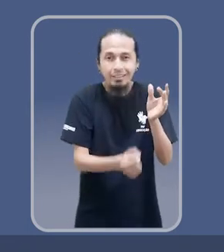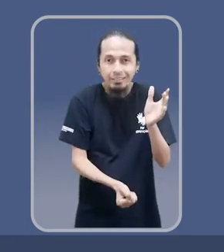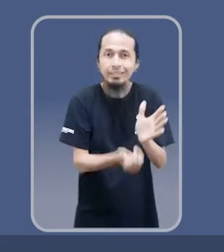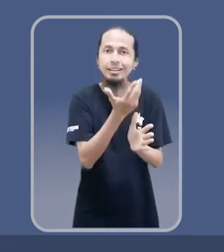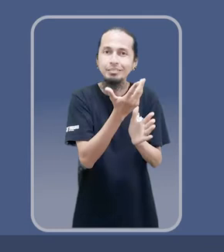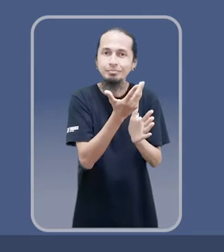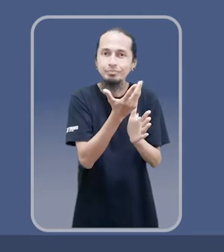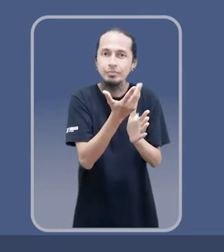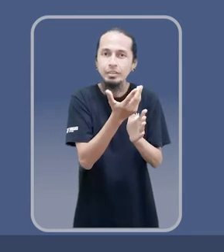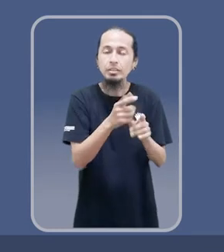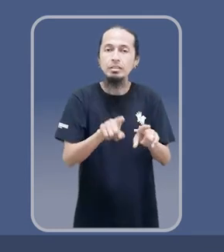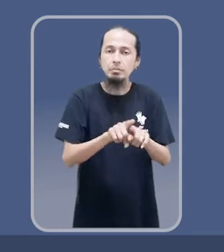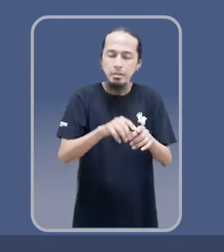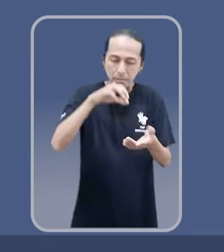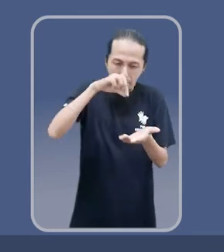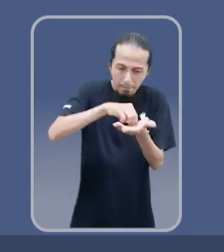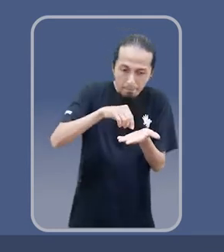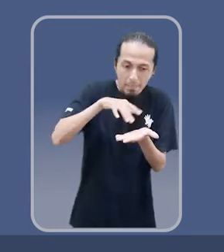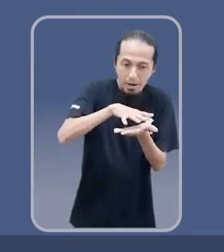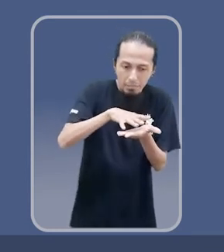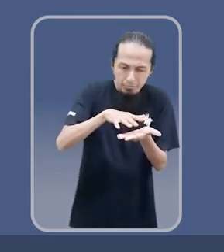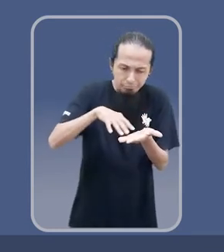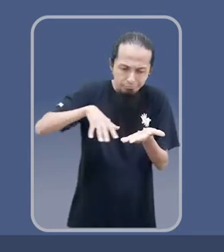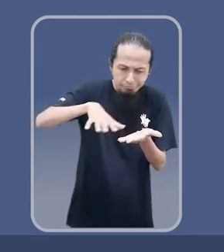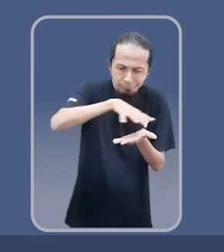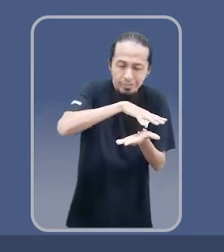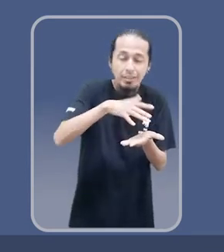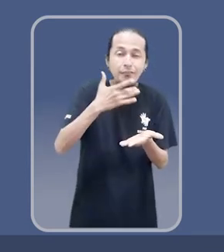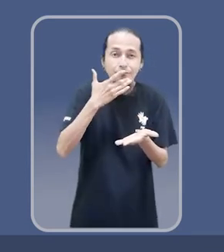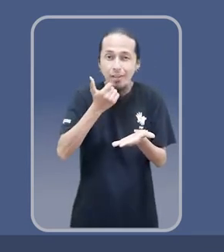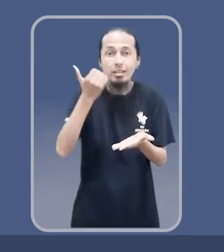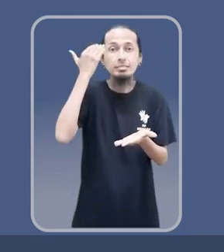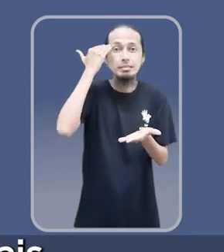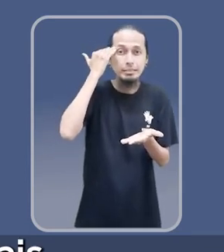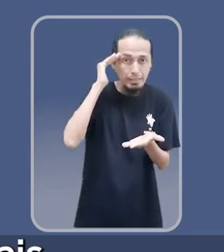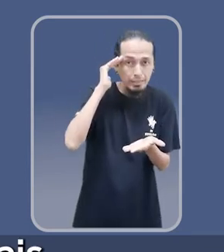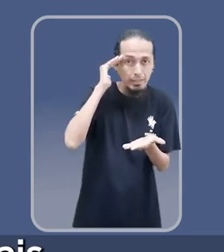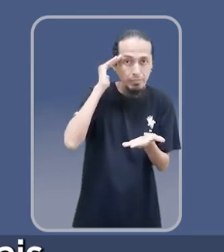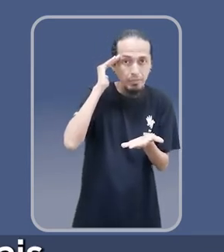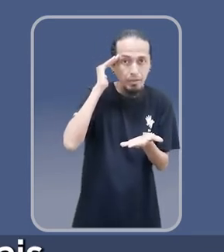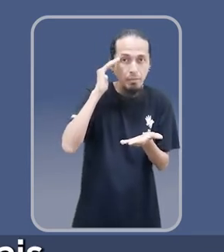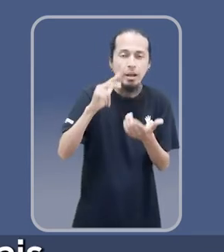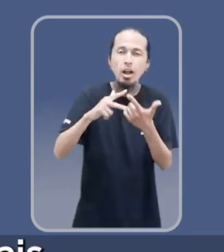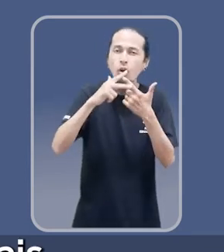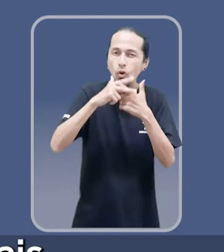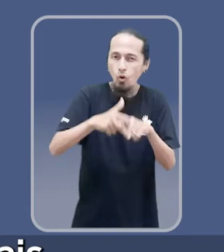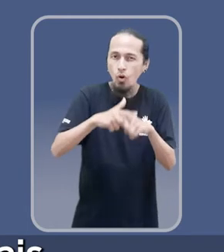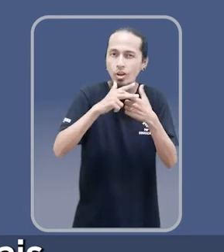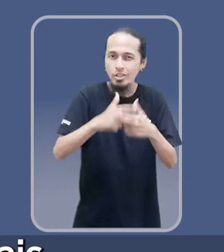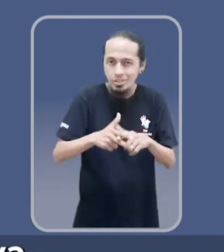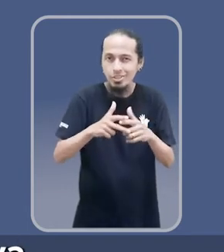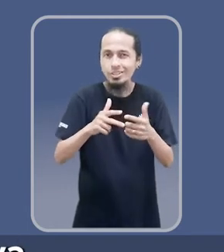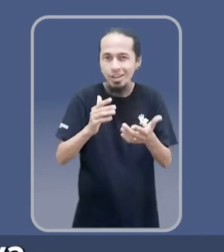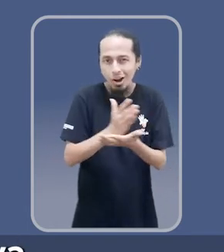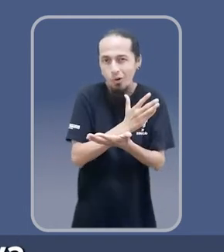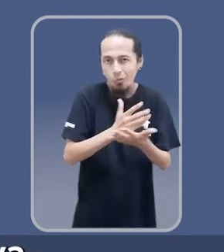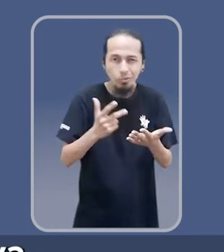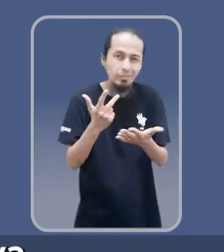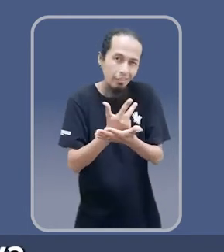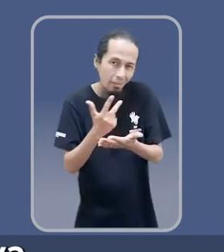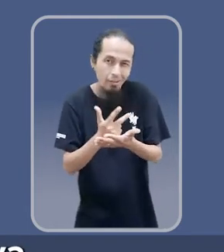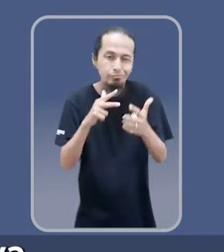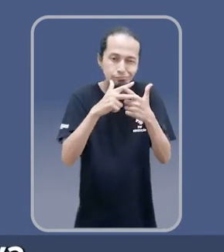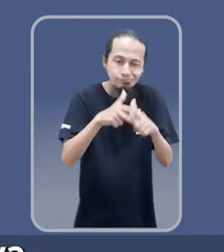mapas, de medições desses mapas de forma mais objetiva. Que possa-se corrigir erros materiais, que possa-se